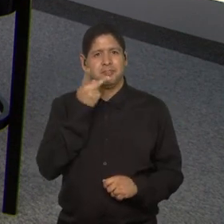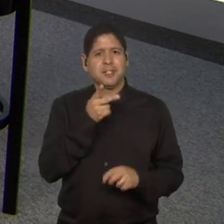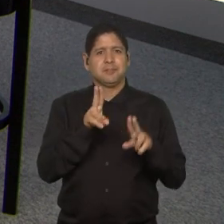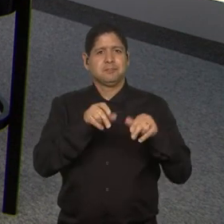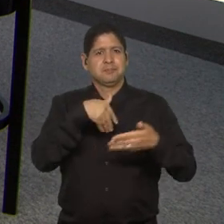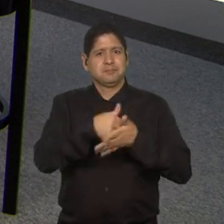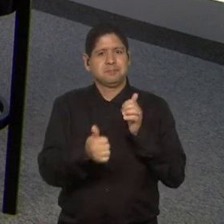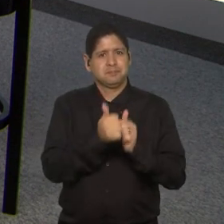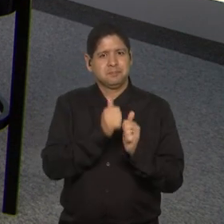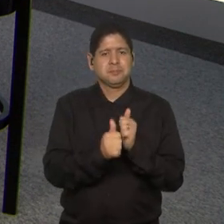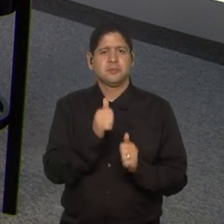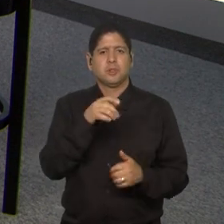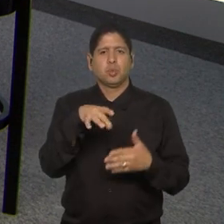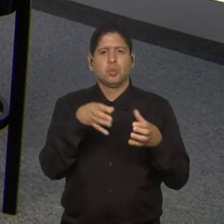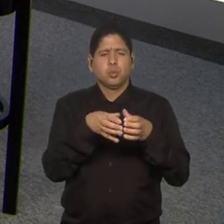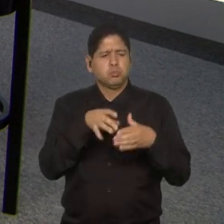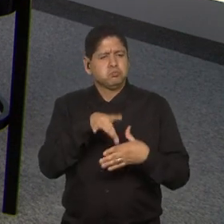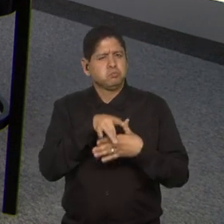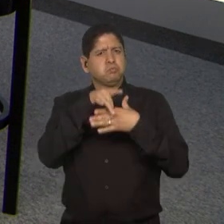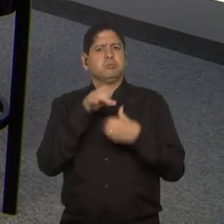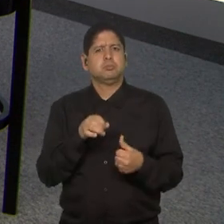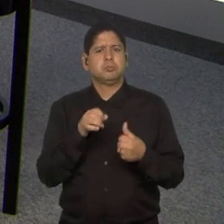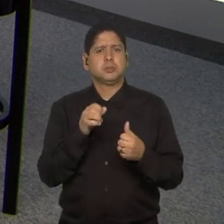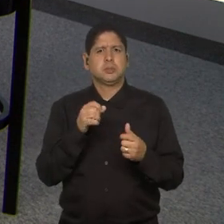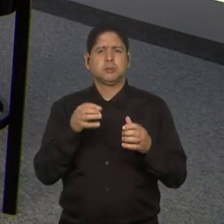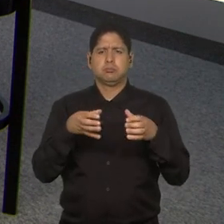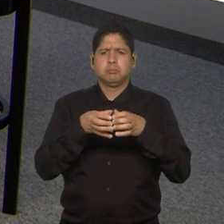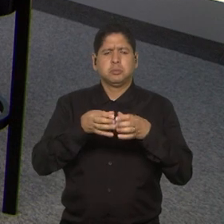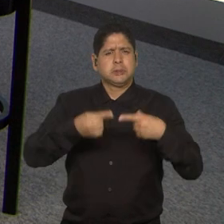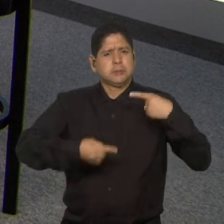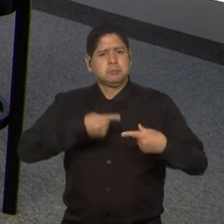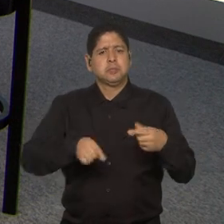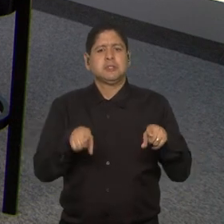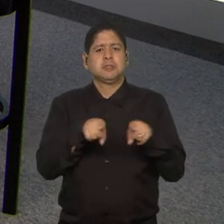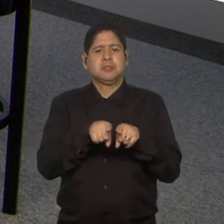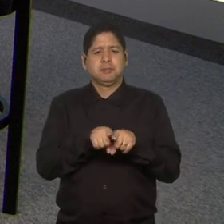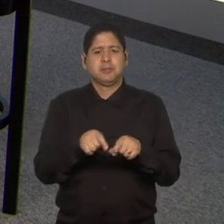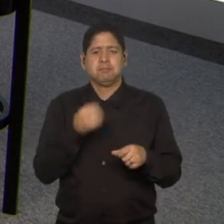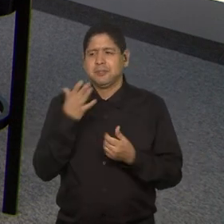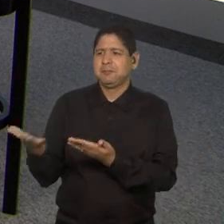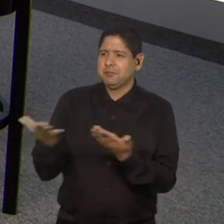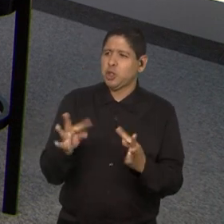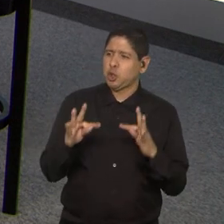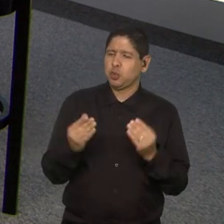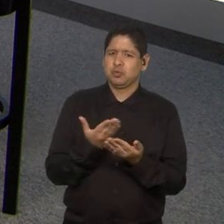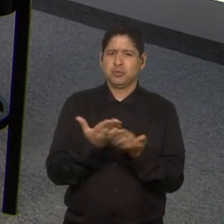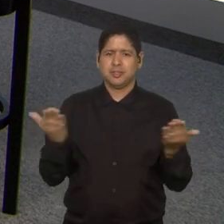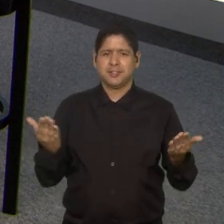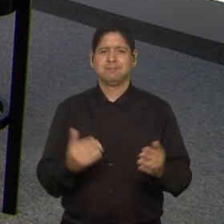feminino com autoridades, com entidades, com debatedores também. Bem-vindos todos.